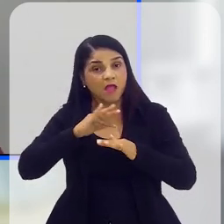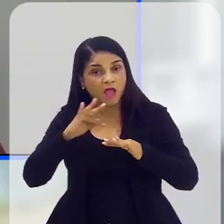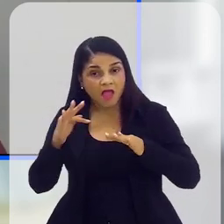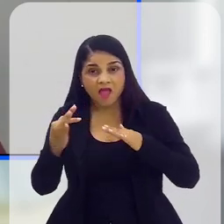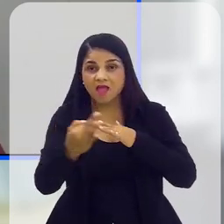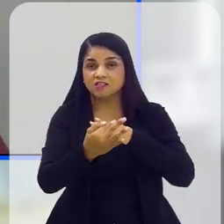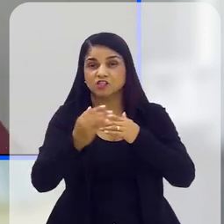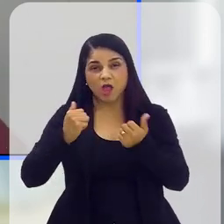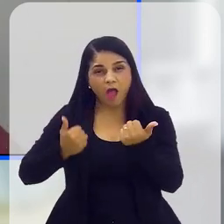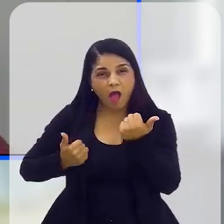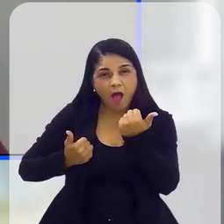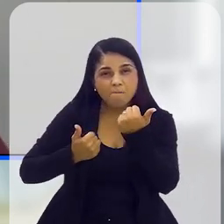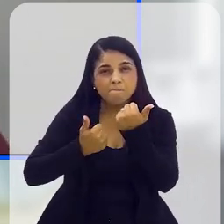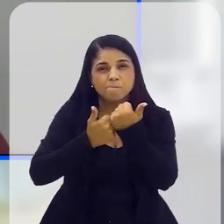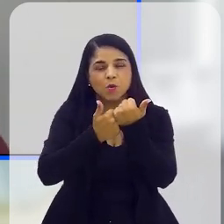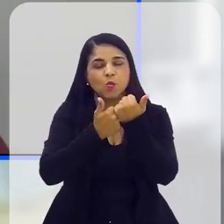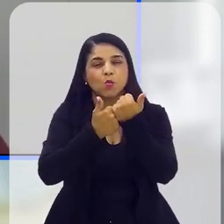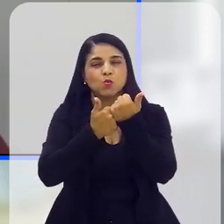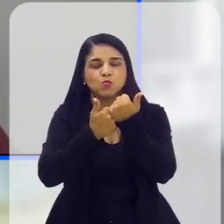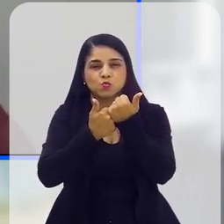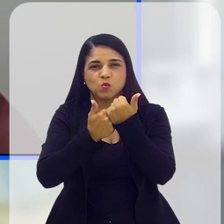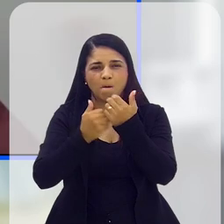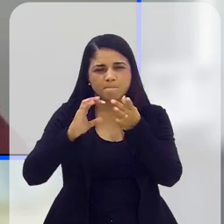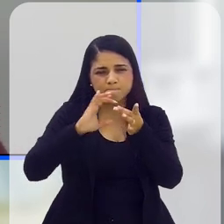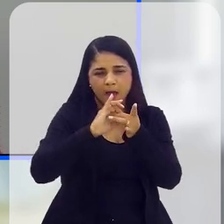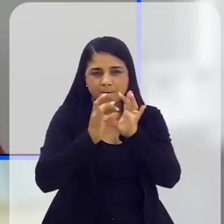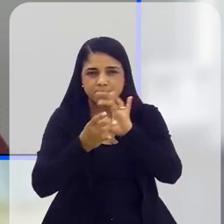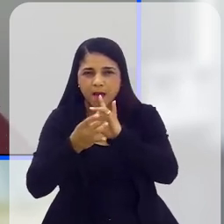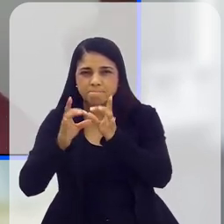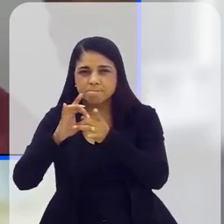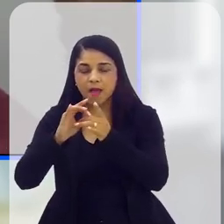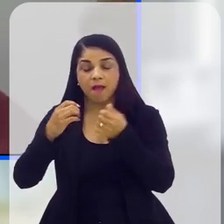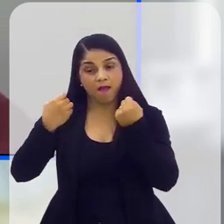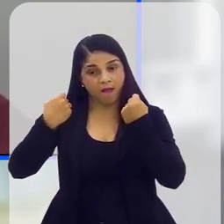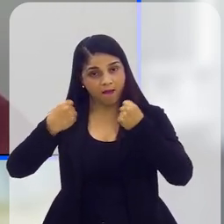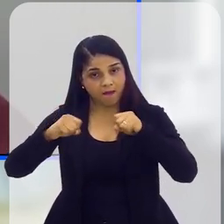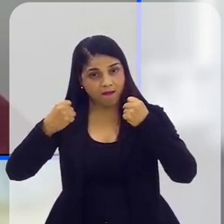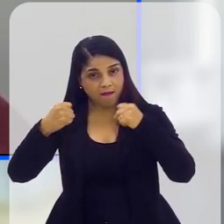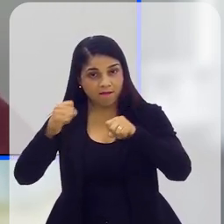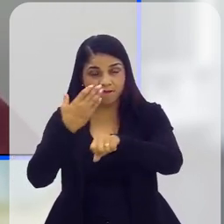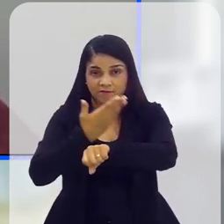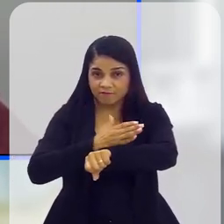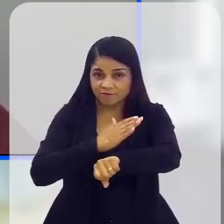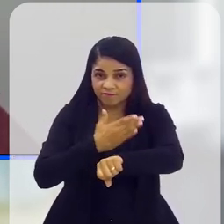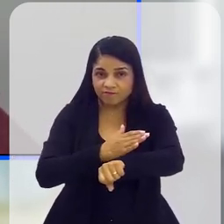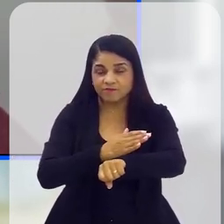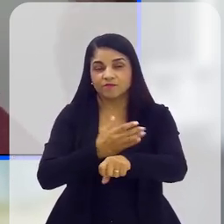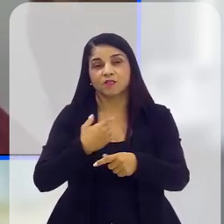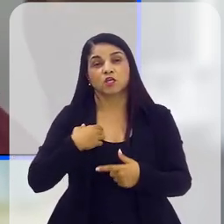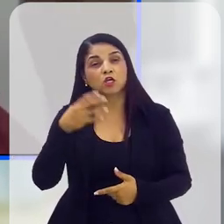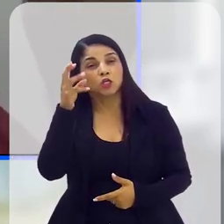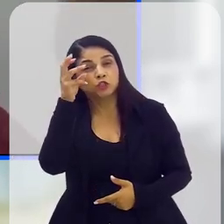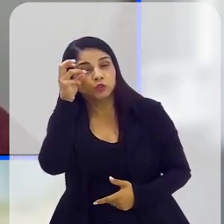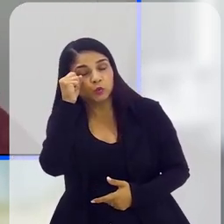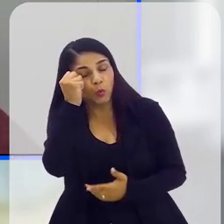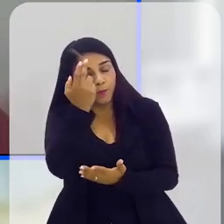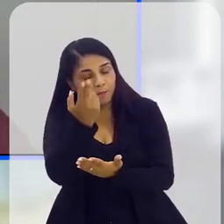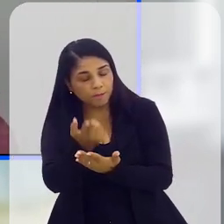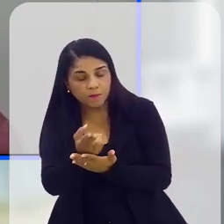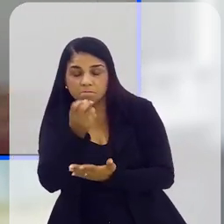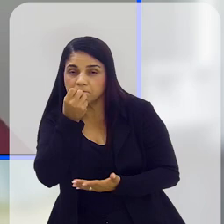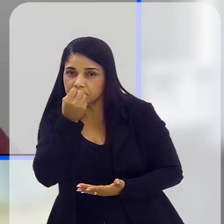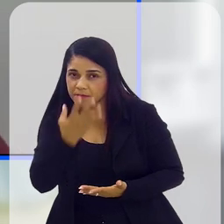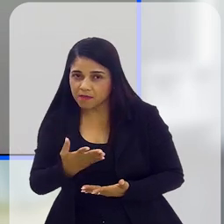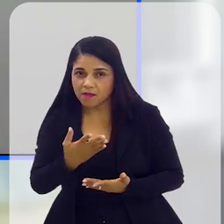a nossa rede de apoio, com alguns fatores de proteção muito importantes, como prática de atividade física, dormir bem,